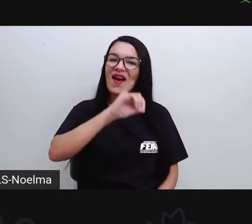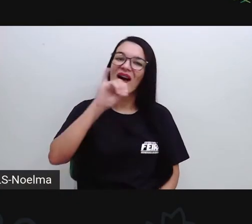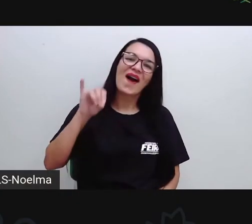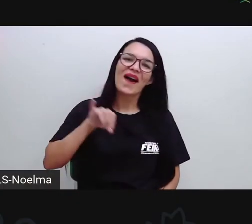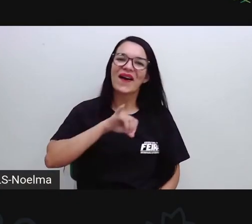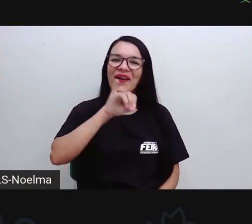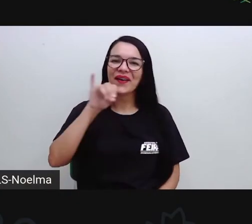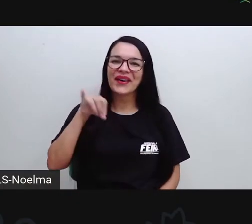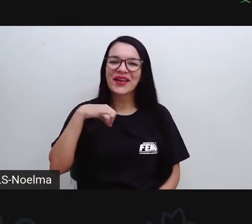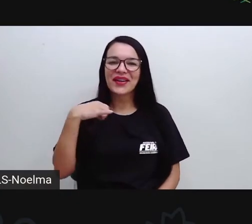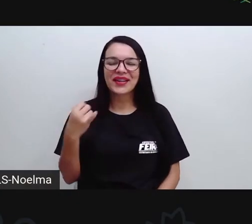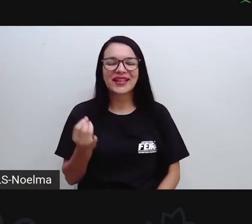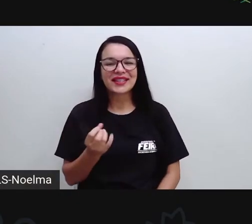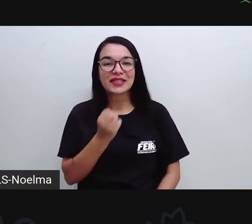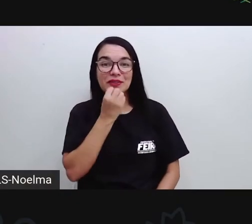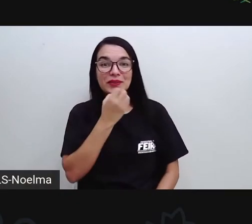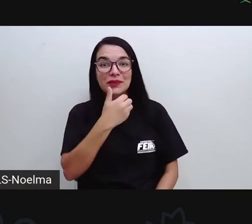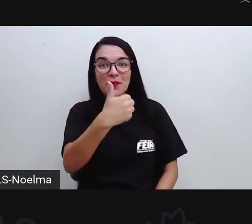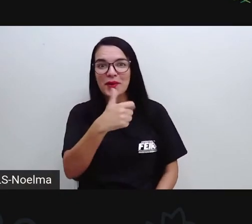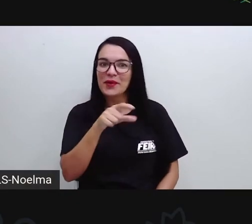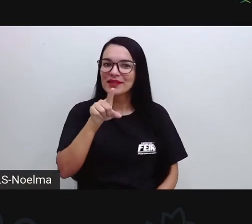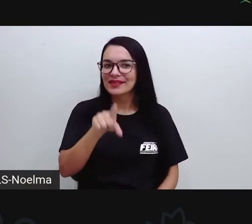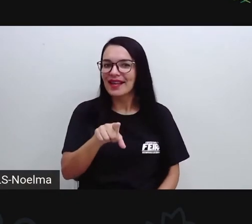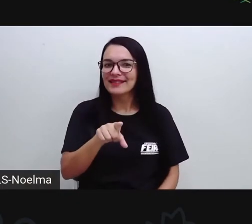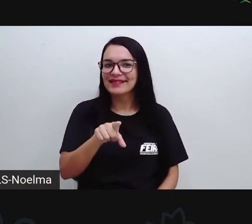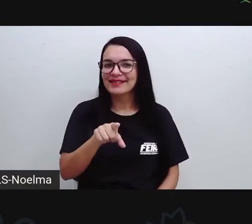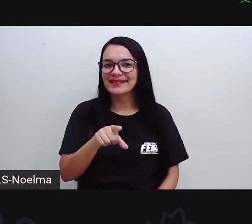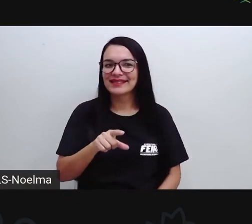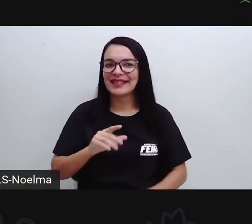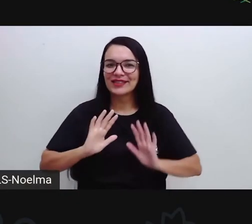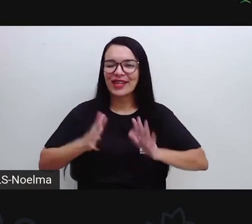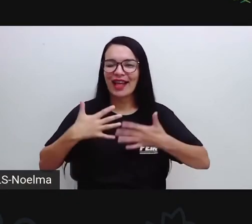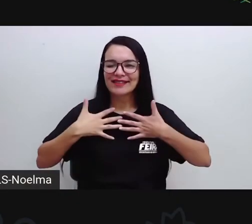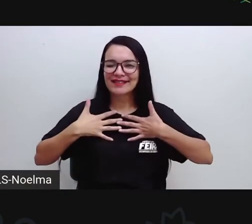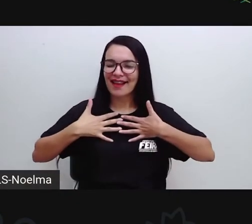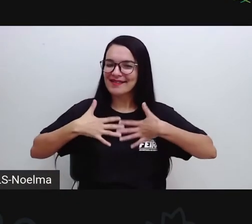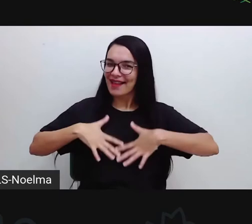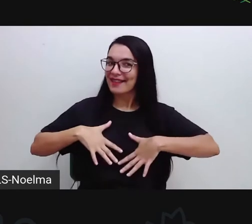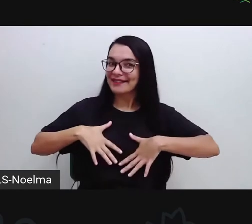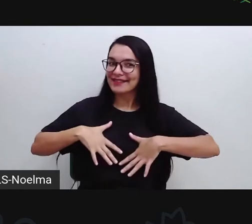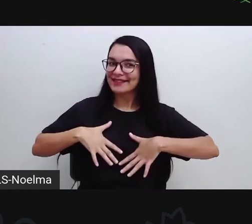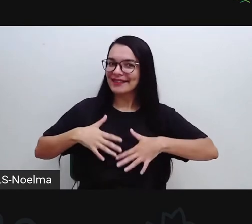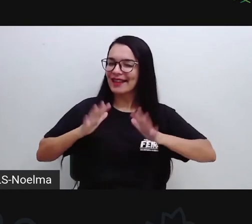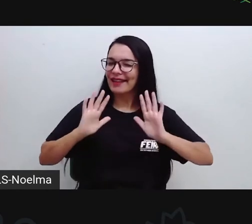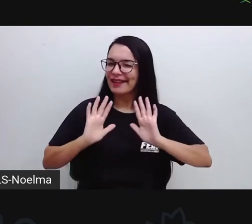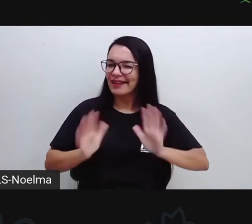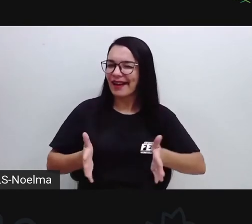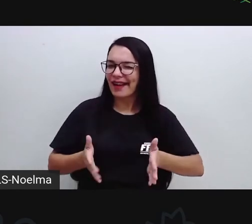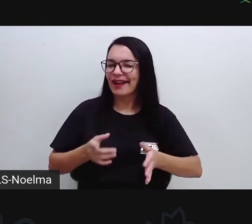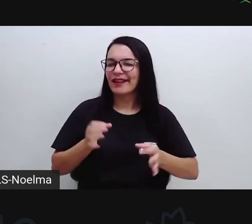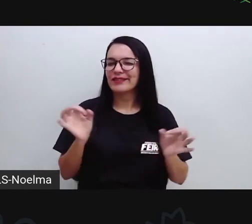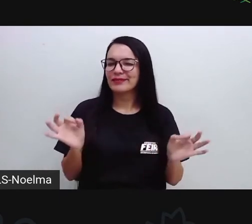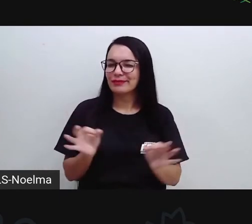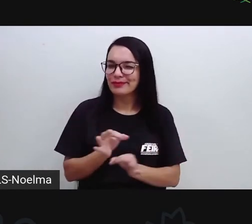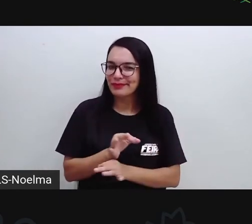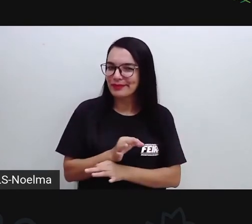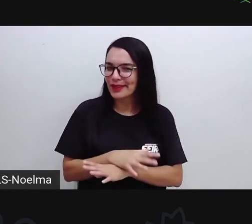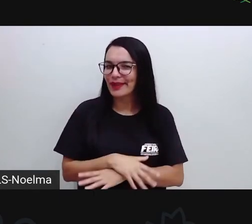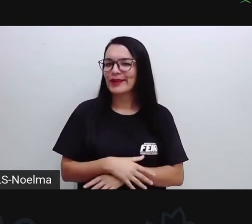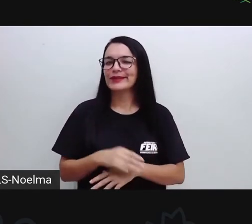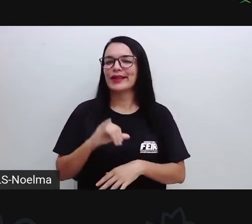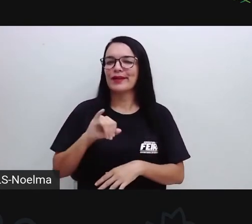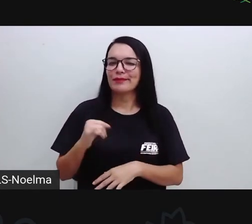Olá, amores! E aí, tudo bem com vocês? Descansados? Acredito que vocês já tenham já